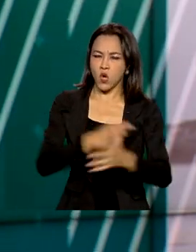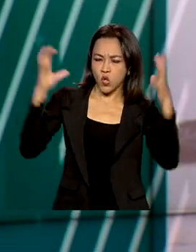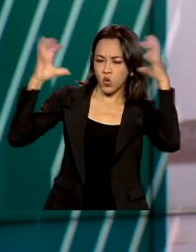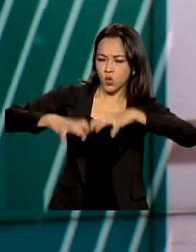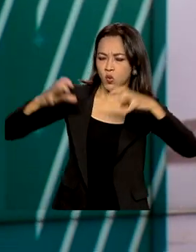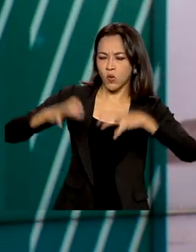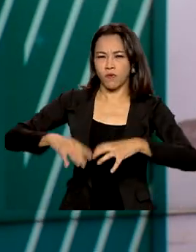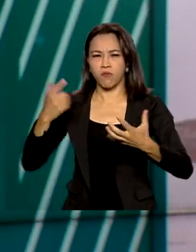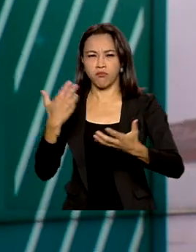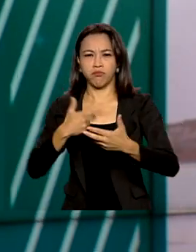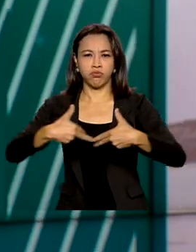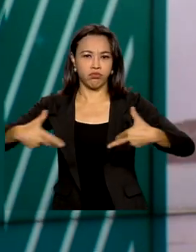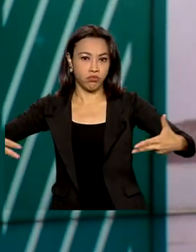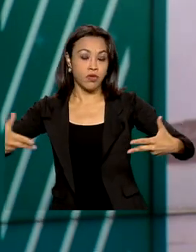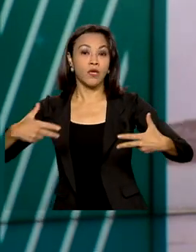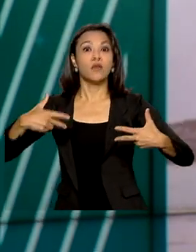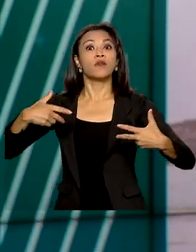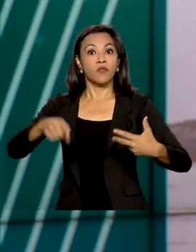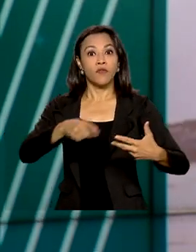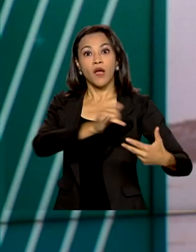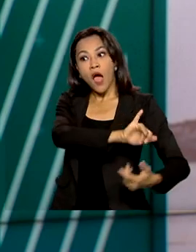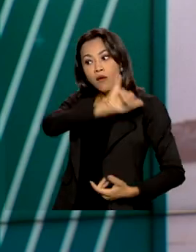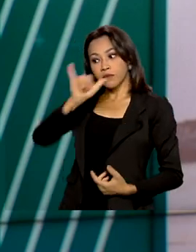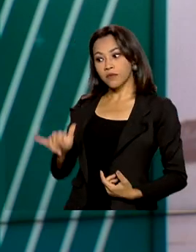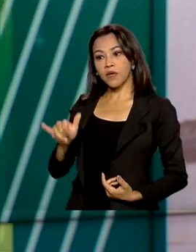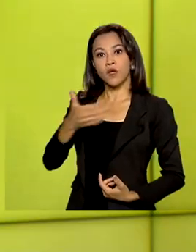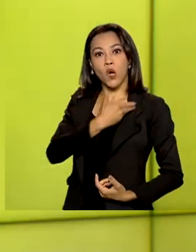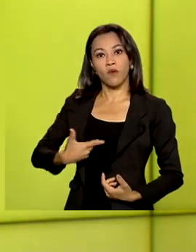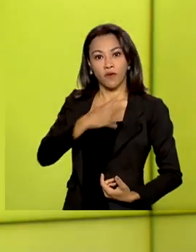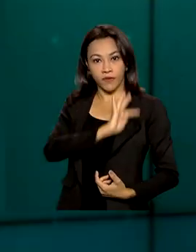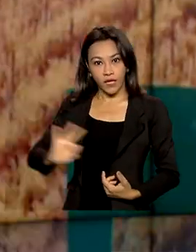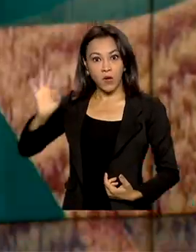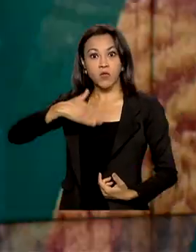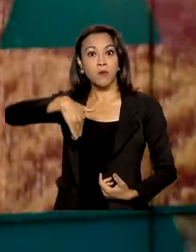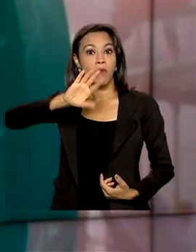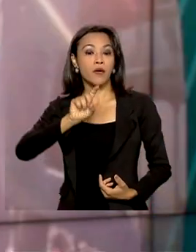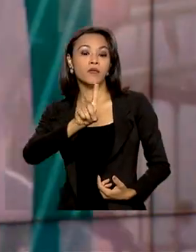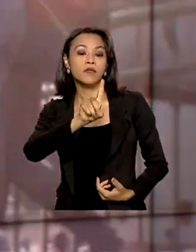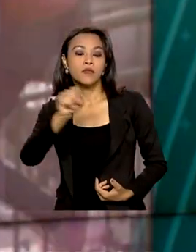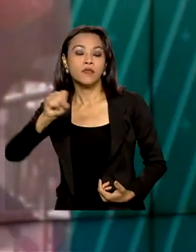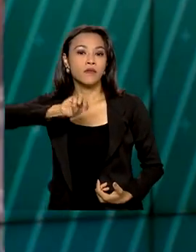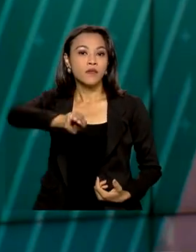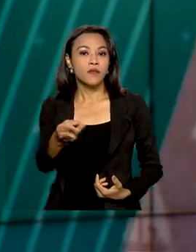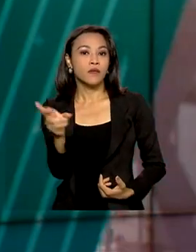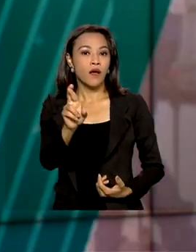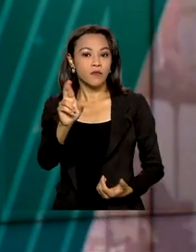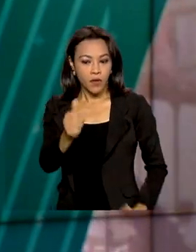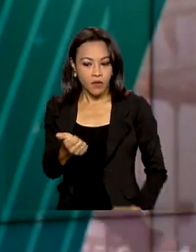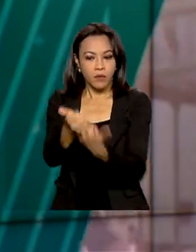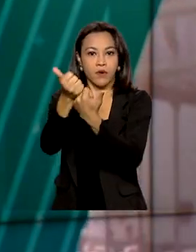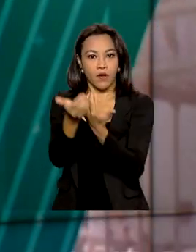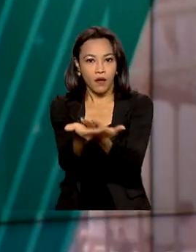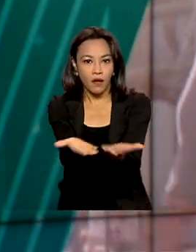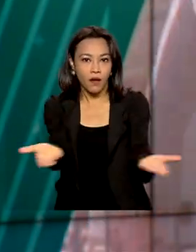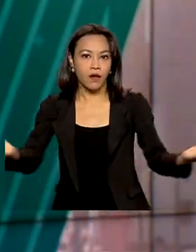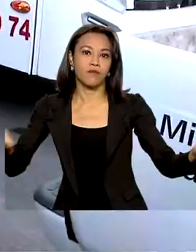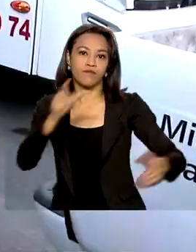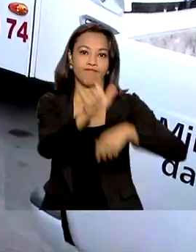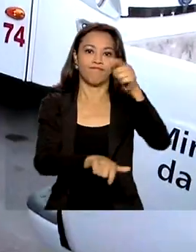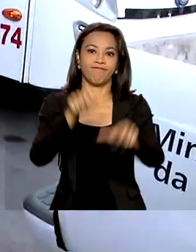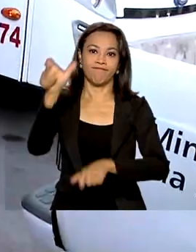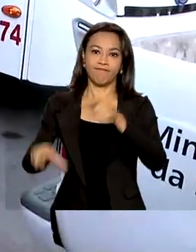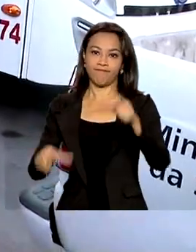reconhecidas pelo governo federal. São mais de 100 milhões de reais para o fortalecimento da atenção primária à população.